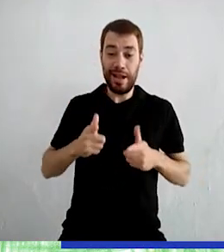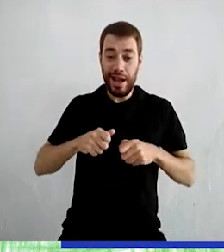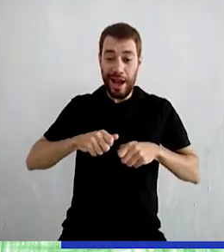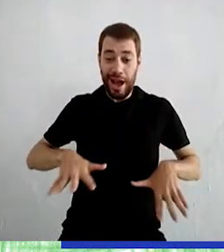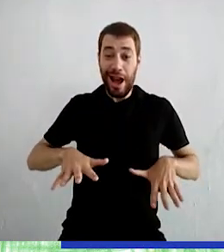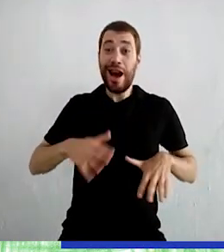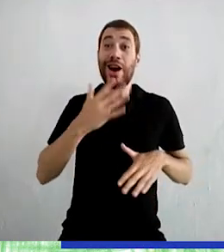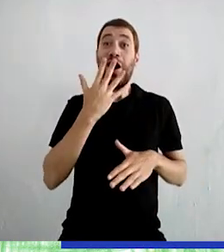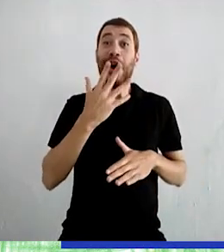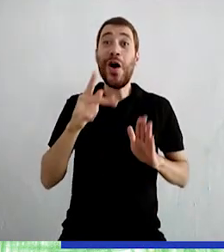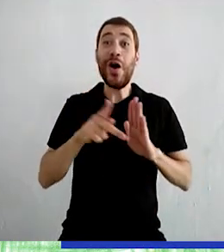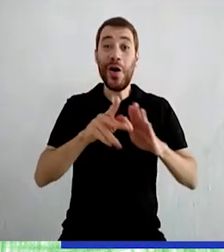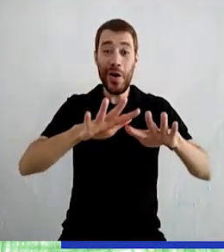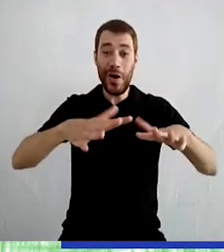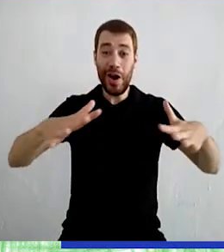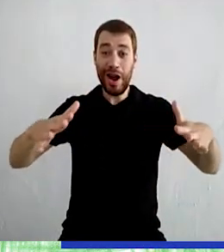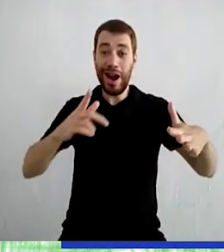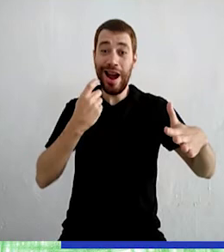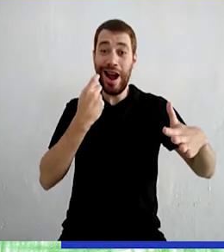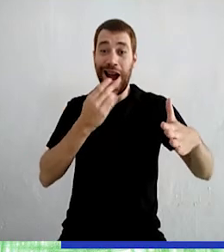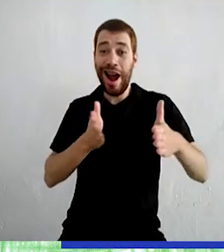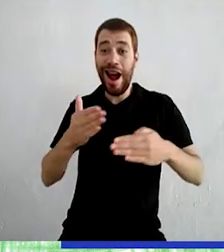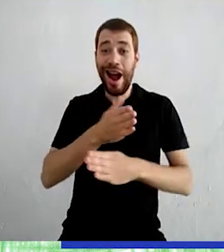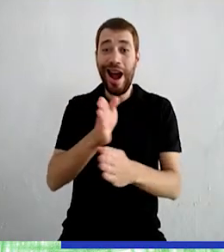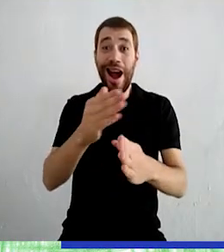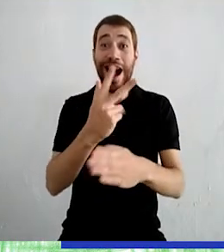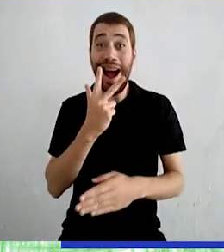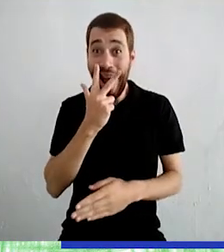do mar Com todos os seus peixes